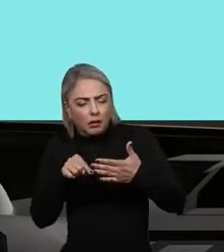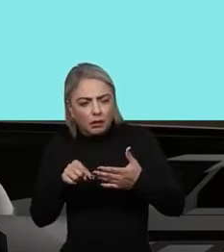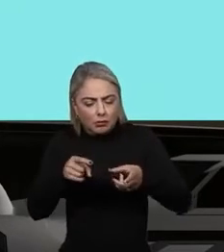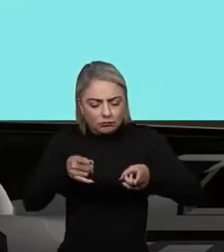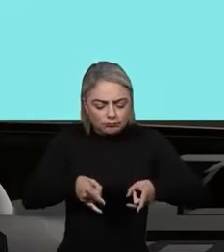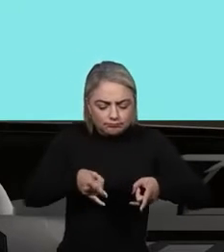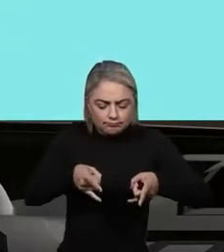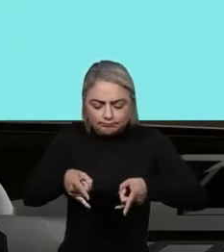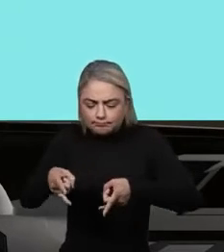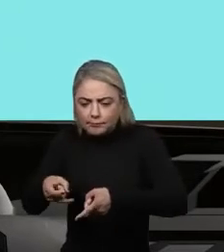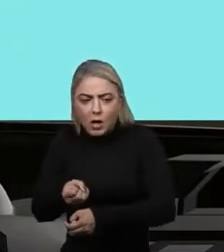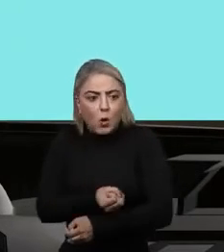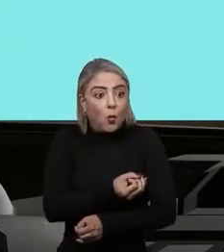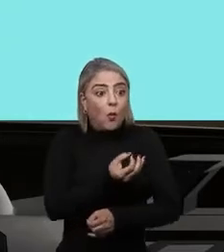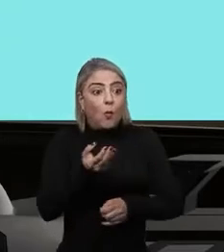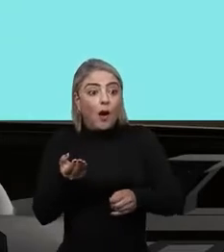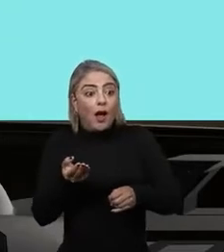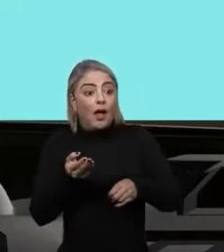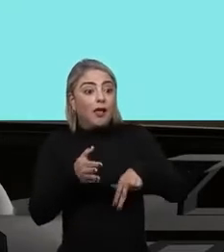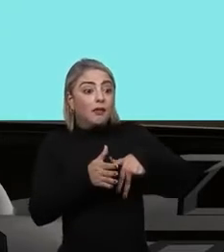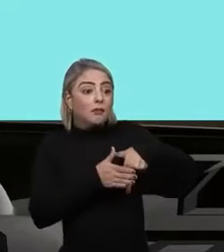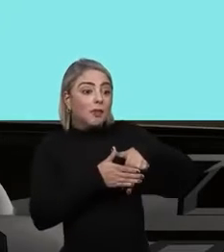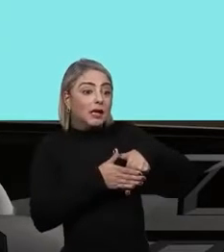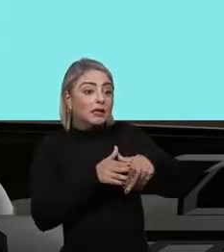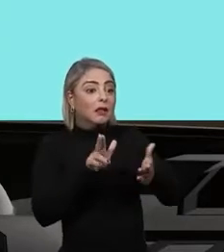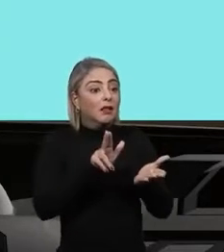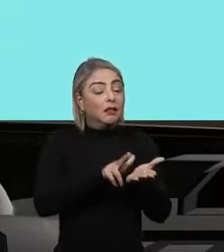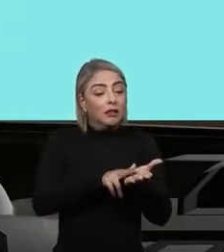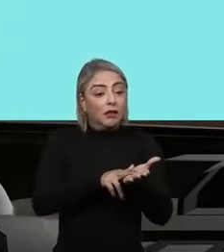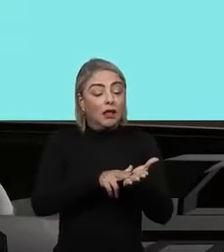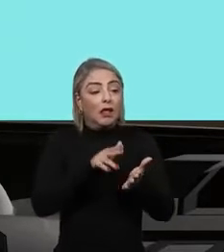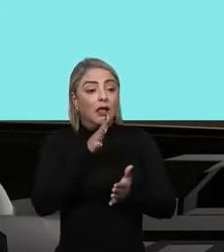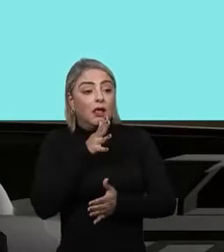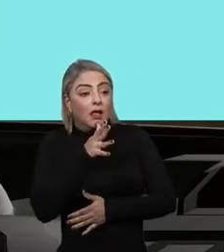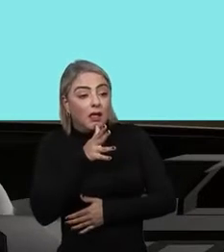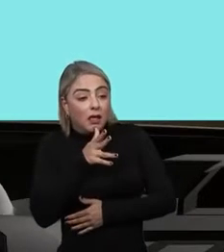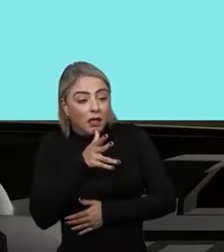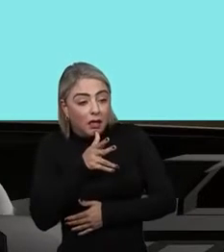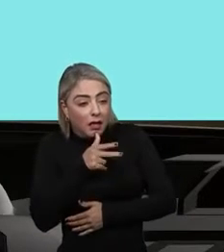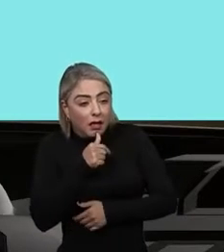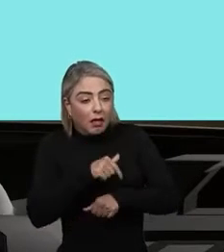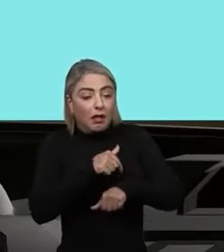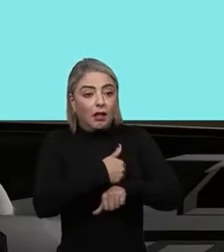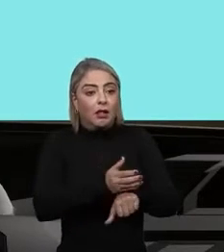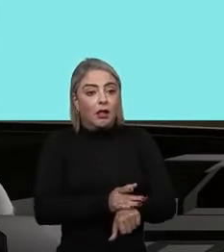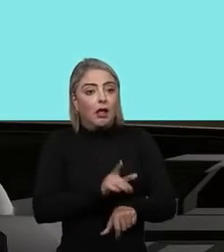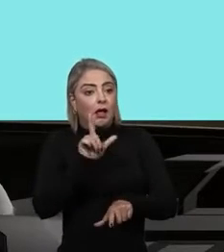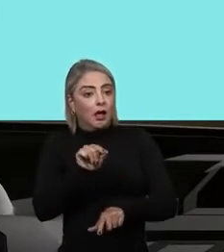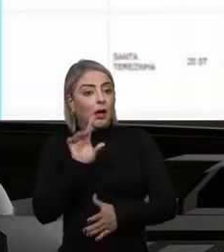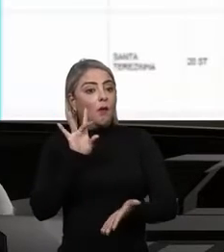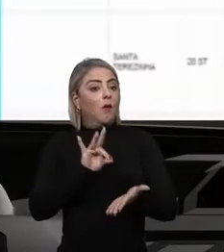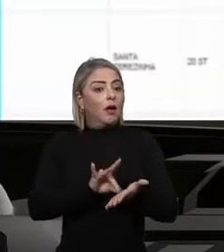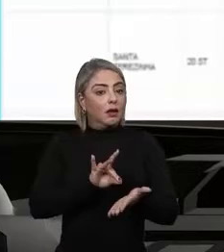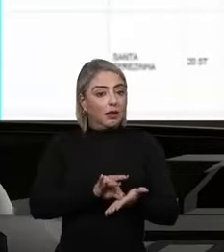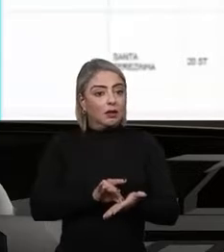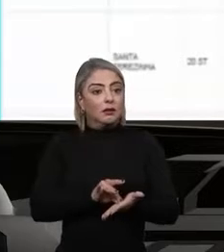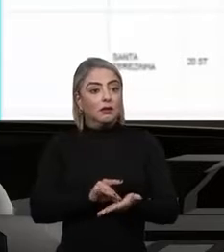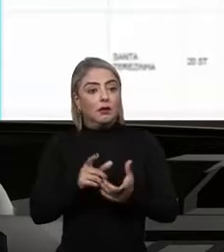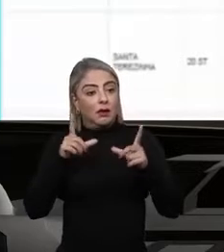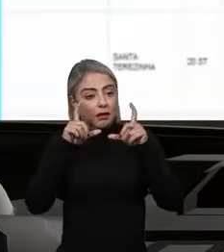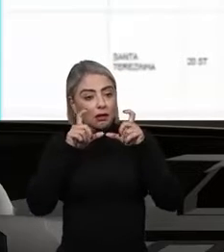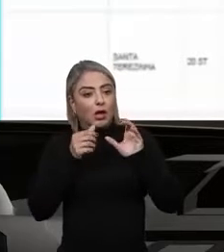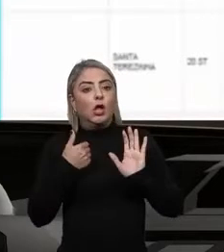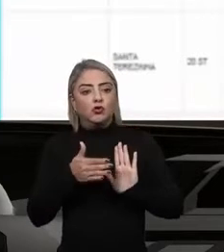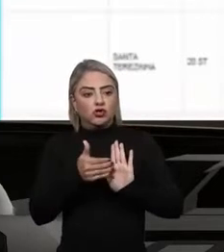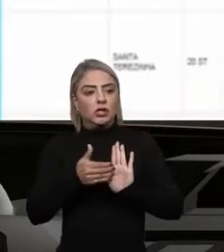quais são os pacientes que estão além do tempo. Aqui, eu suprimi, claro, o nome dos pacientes, mas isso aqui é um retrato real de